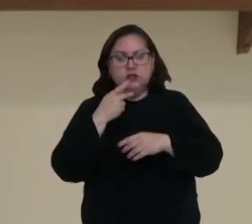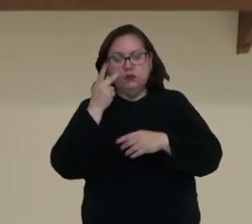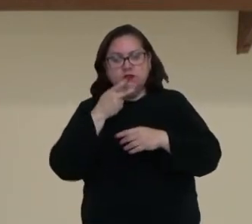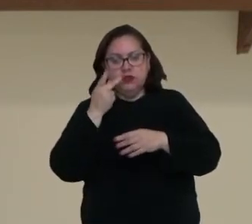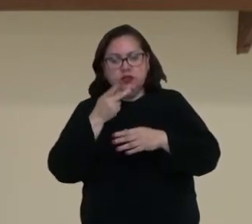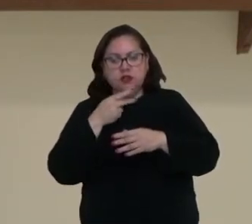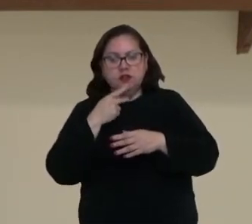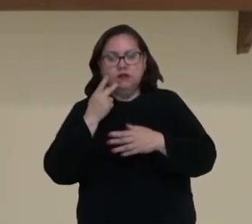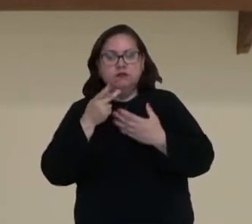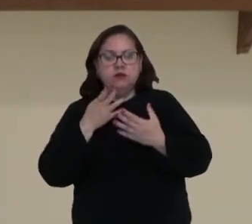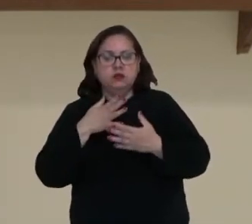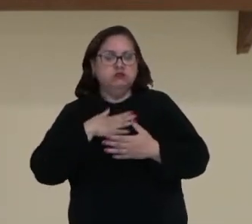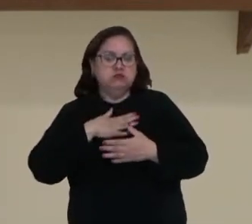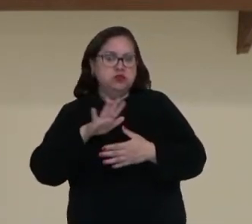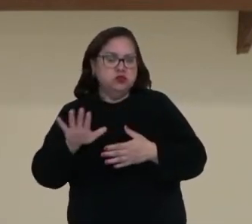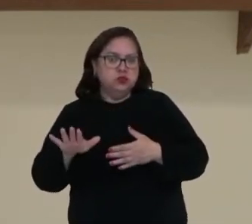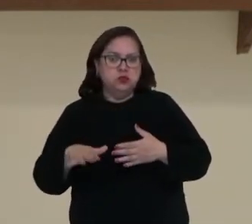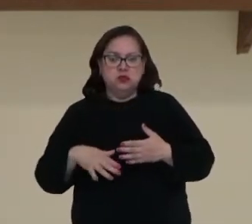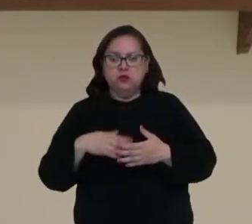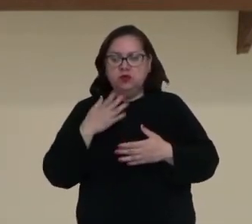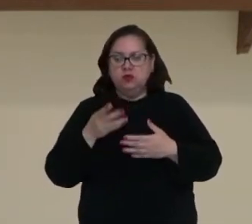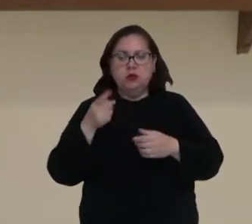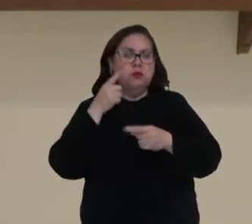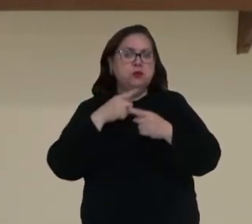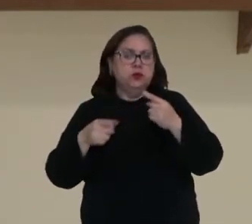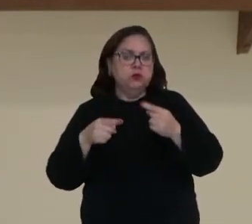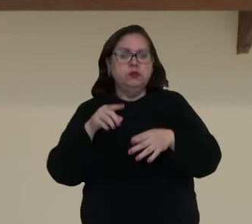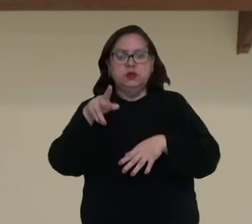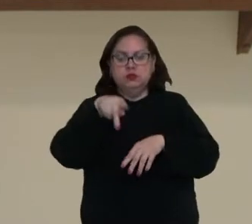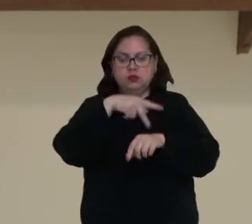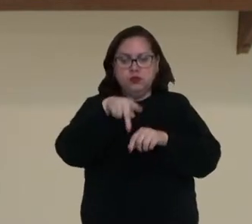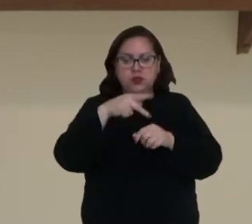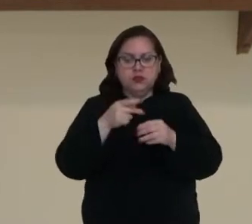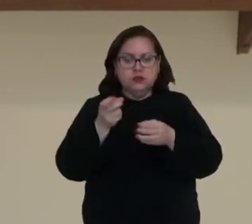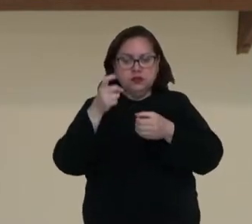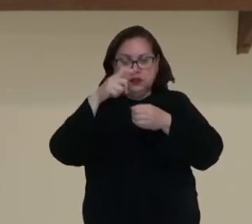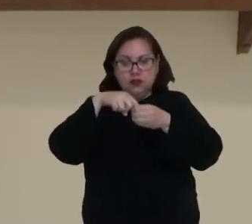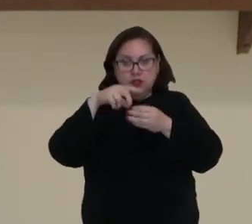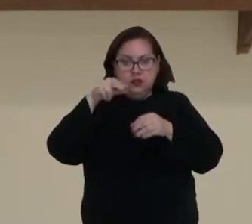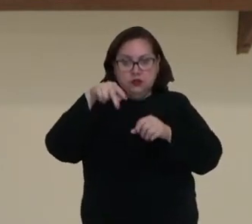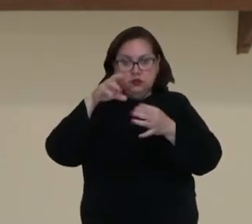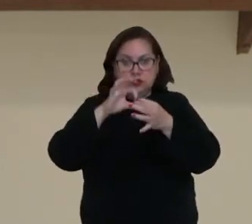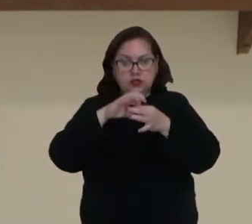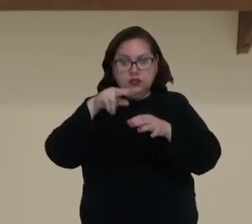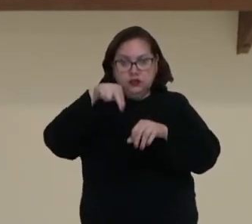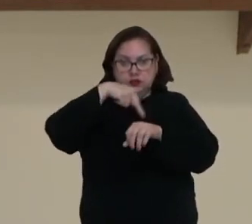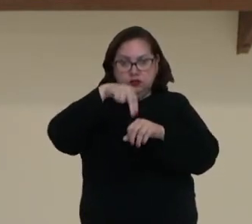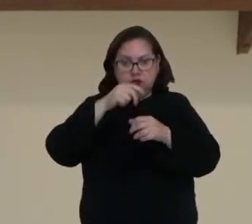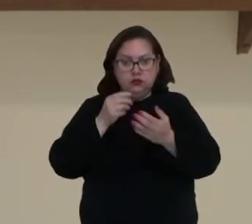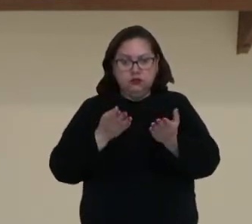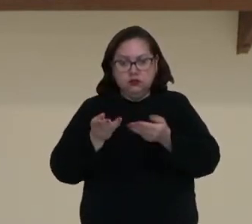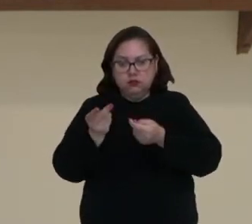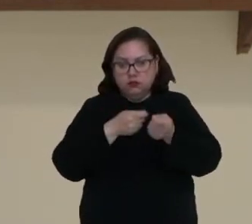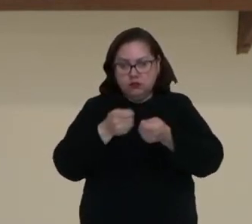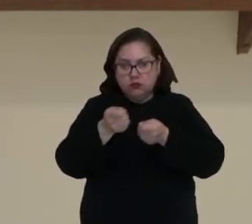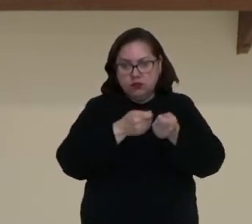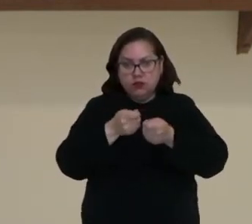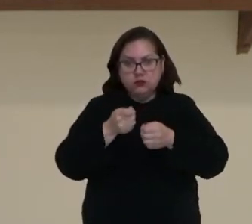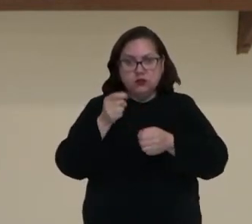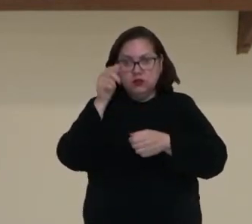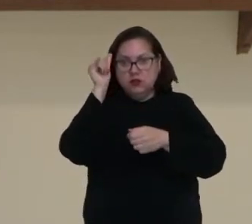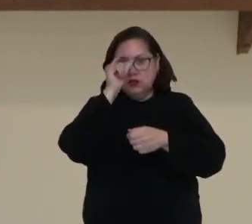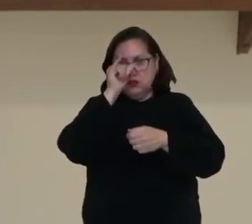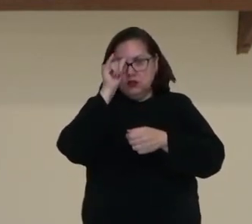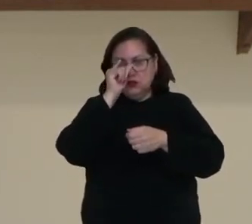não vai gostar dessa situação, e vai proibir que os países membros da Liga das Nações façam comércio com a Itália. A